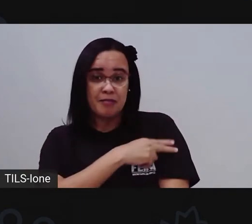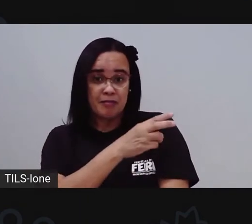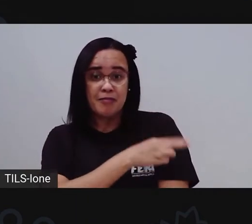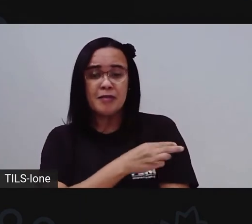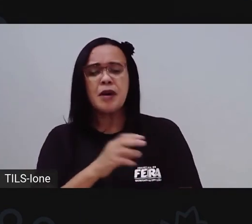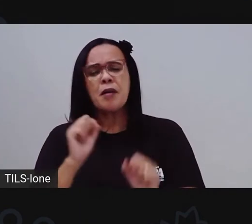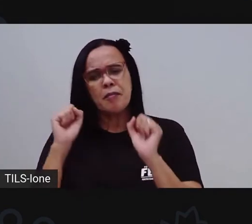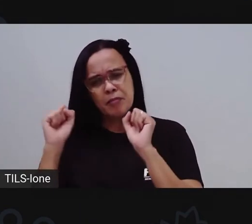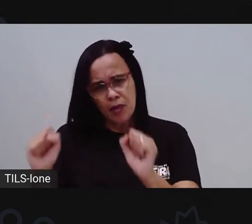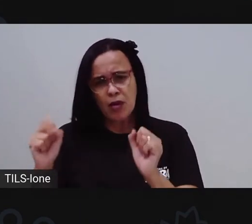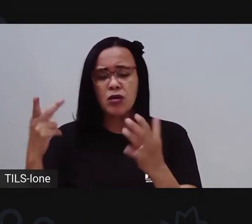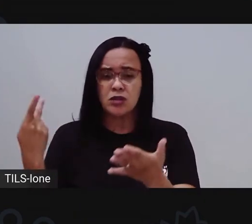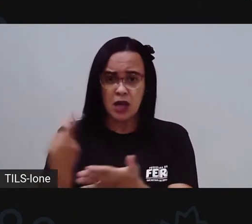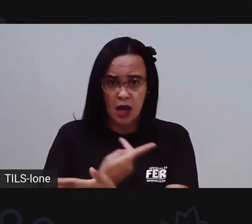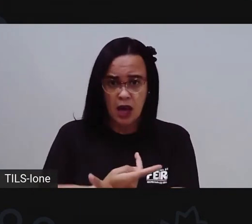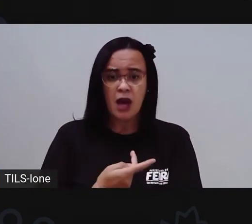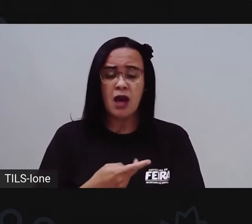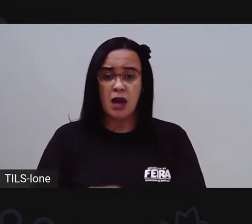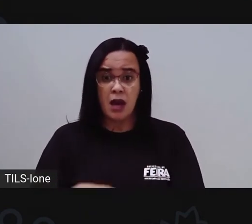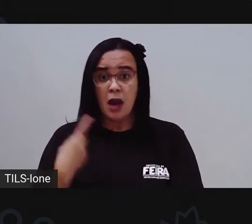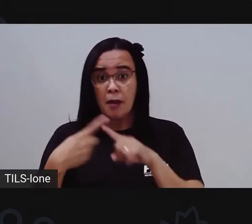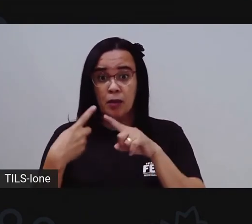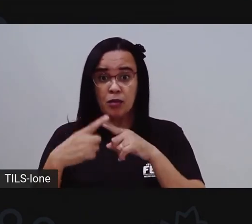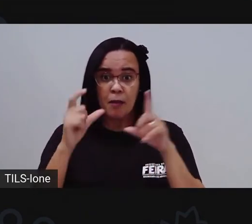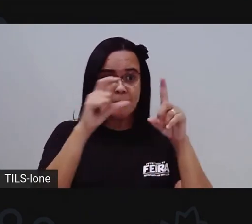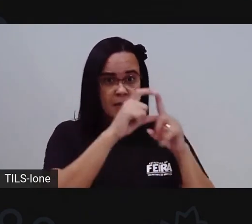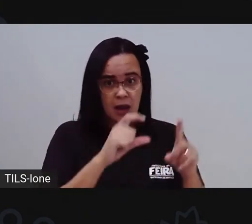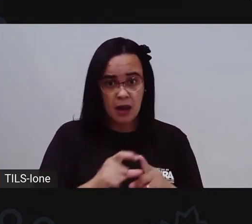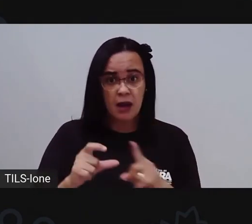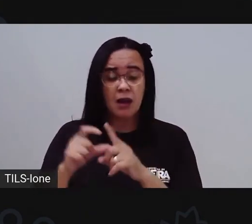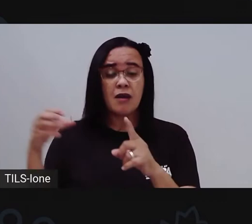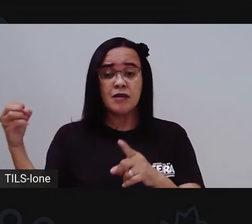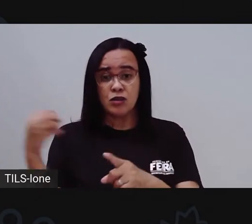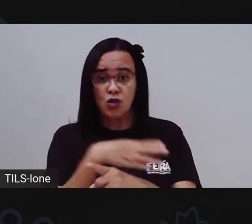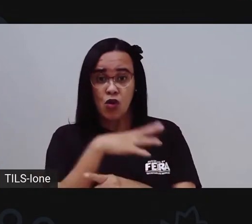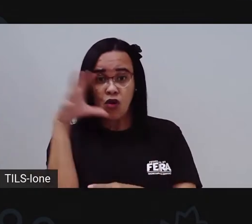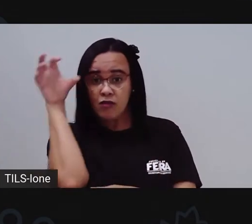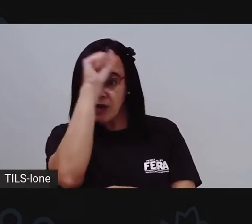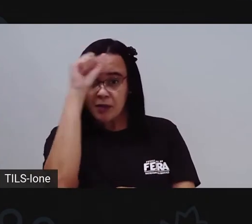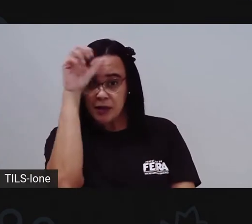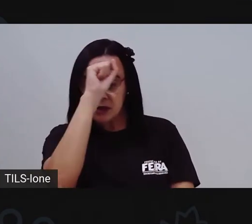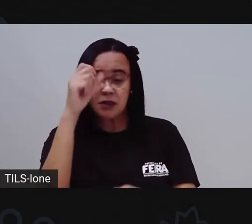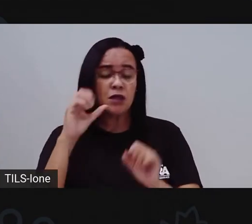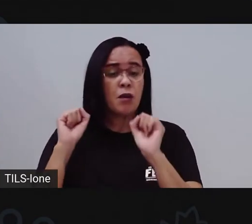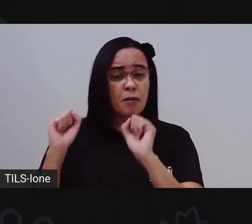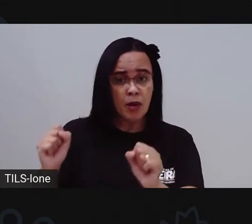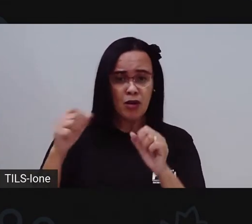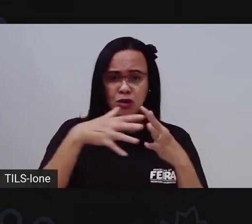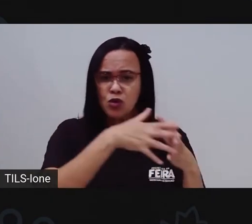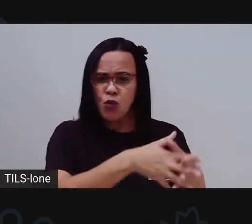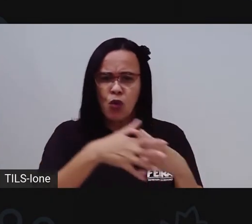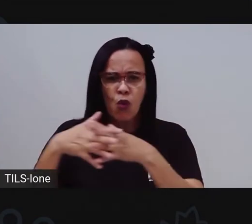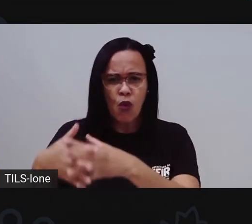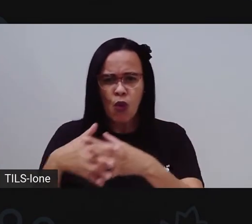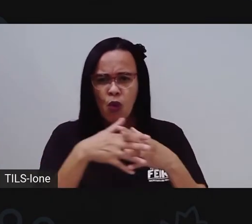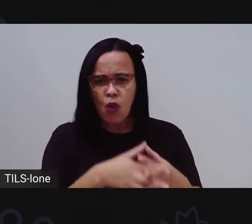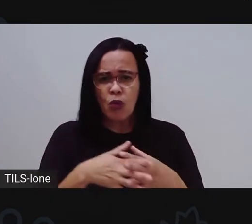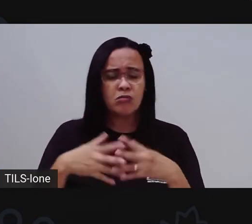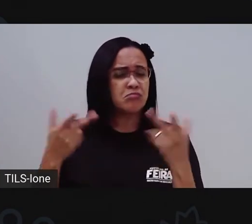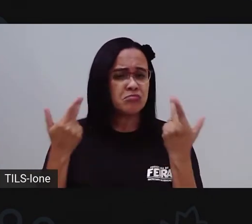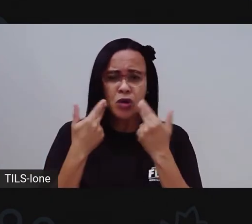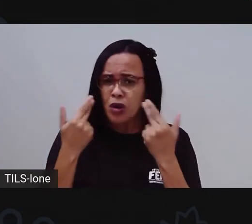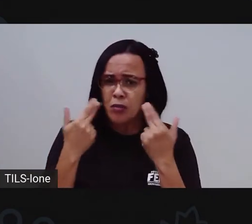É normal vocês trocarem uma palavra com outra. Confundirem os sons das letras. E vai ser